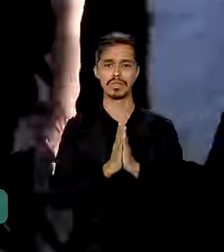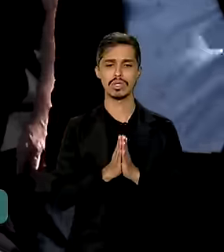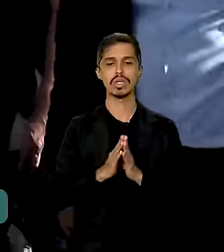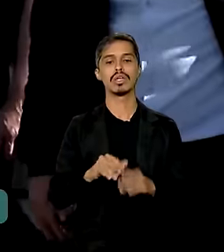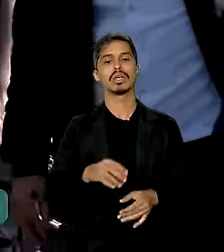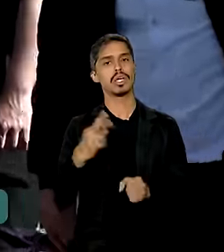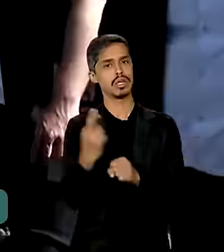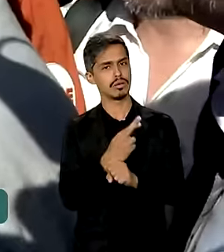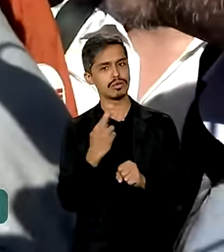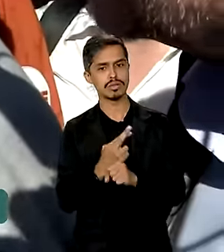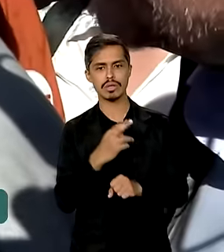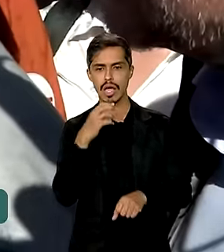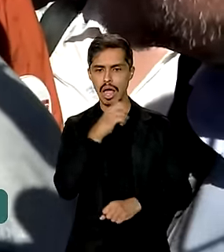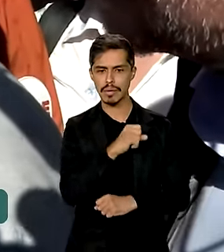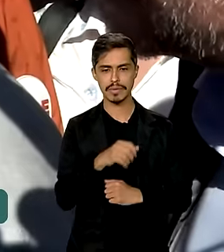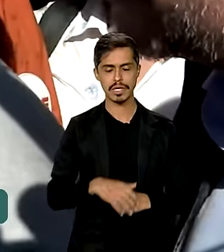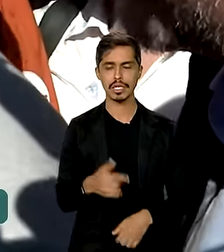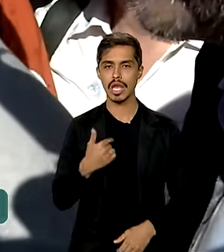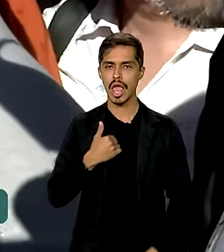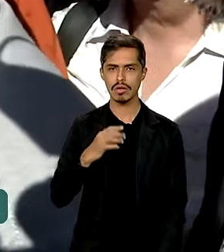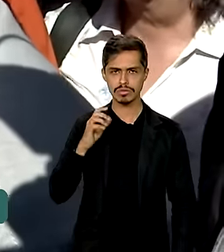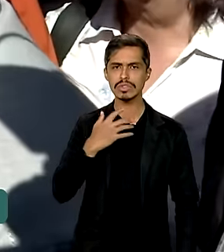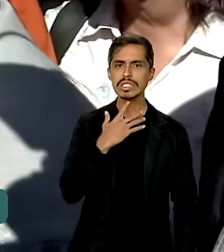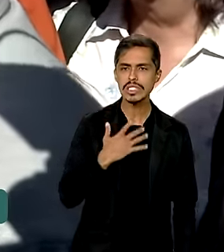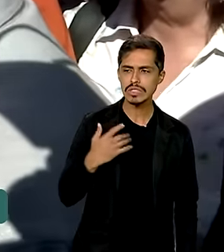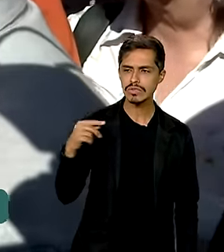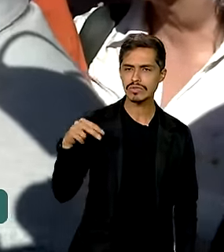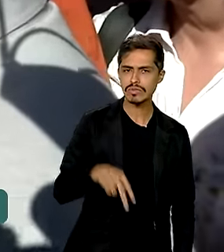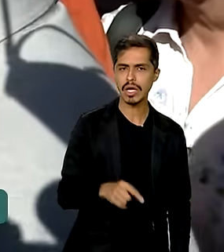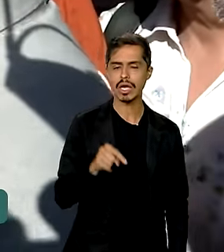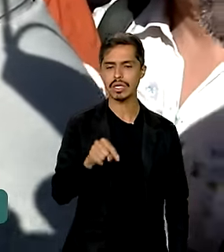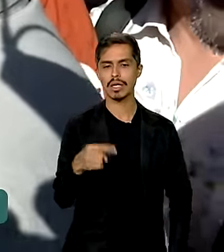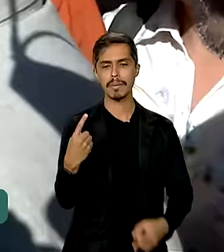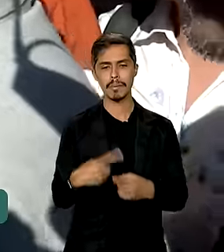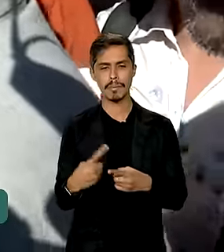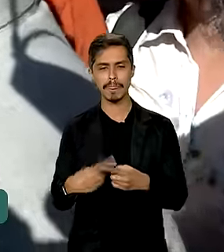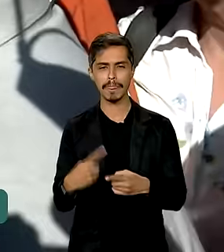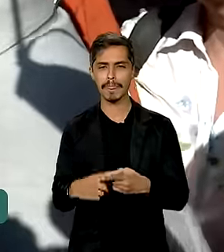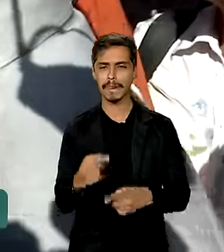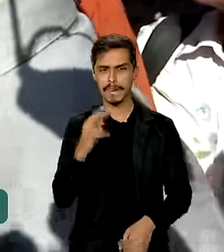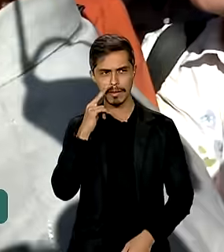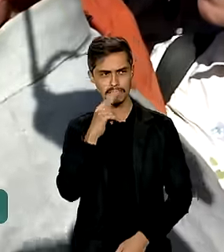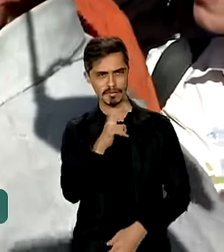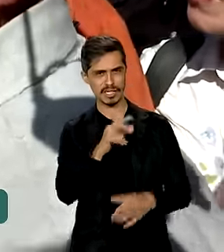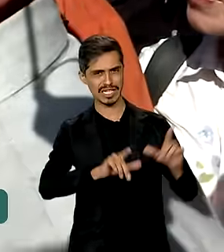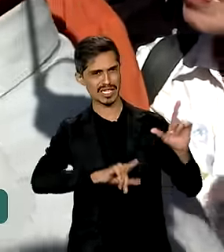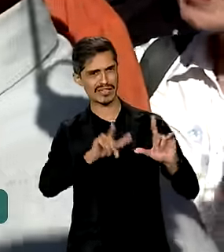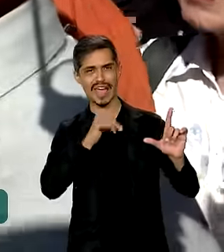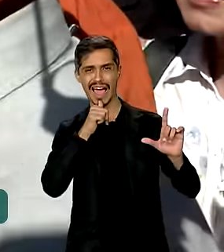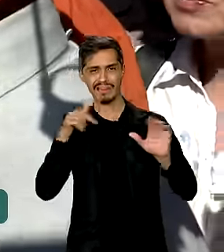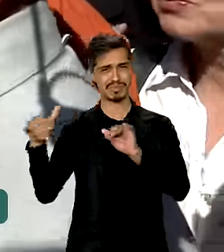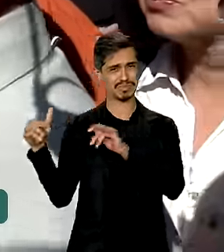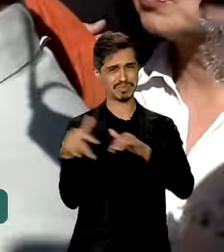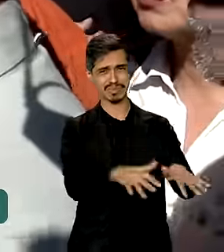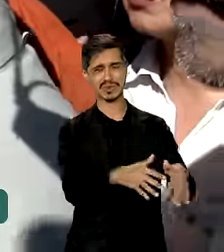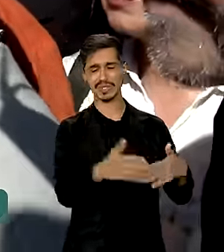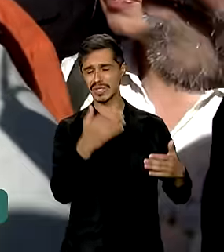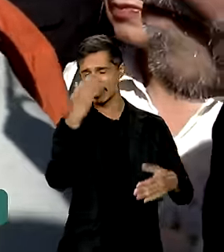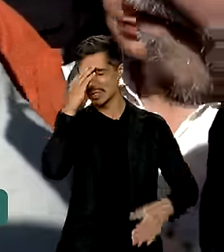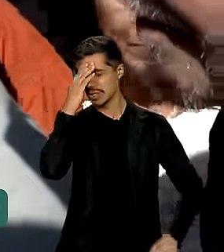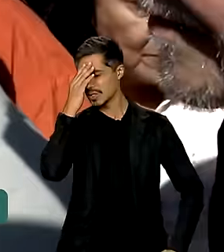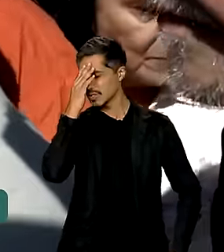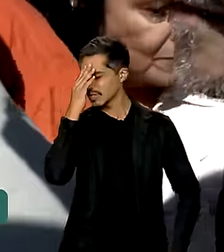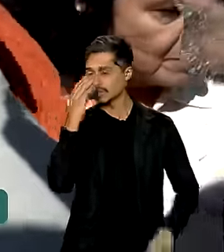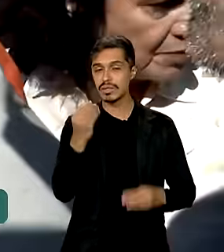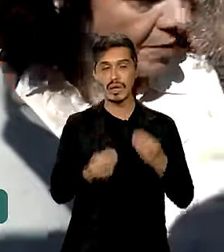reconstrução das cidades. Eu fiz questão de vir aqui porque, quando eu vi na televisão o que a água fez aqui, a gente